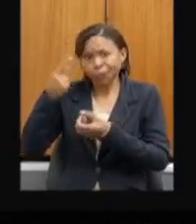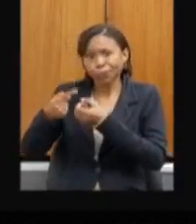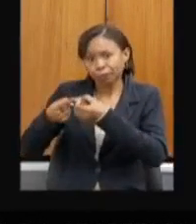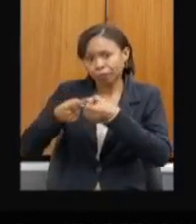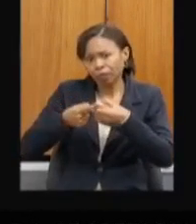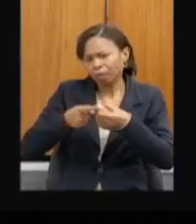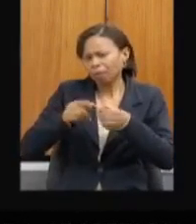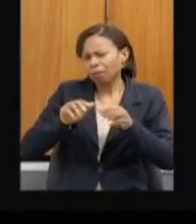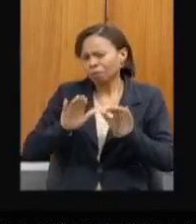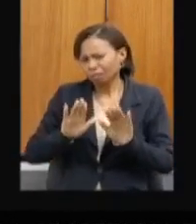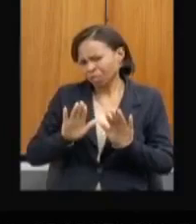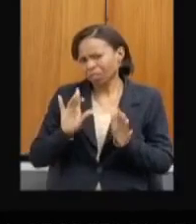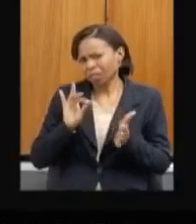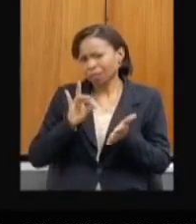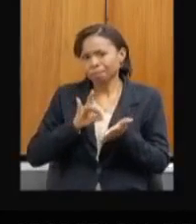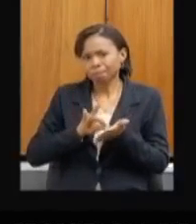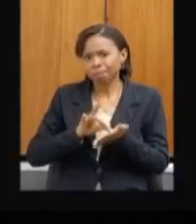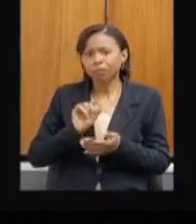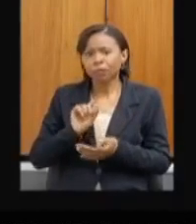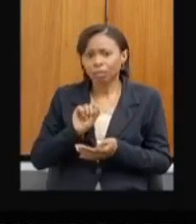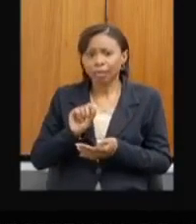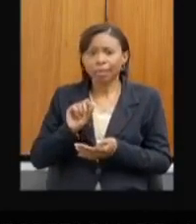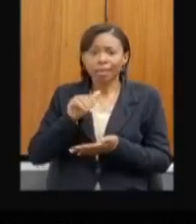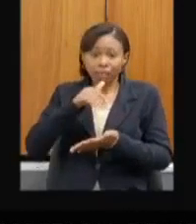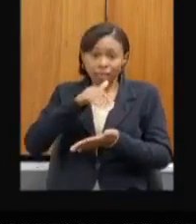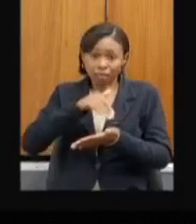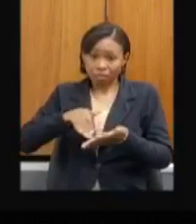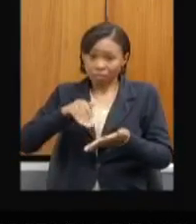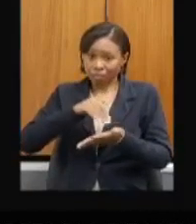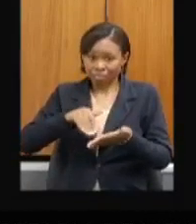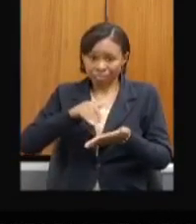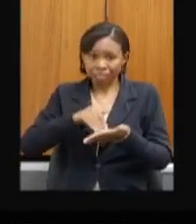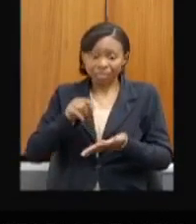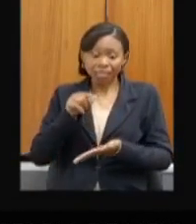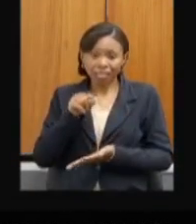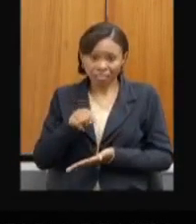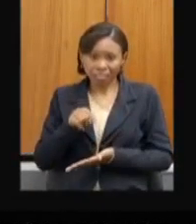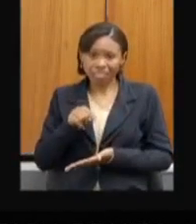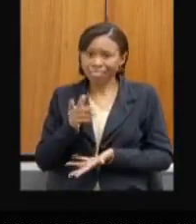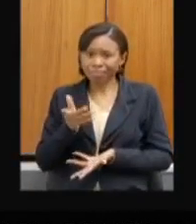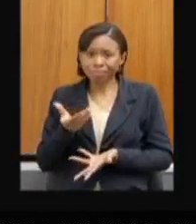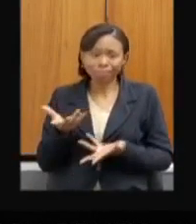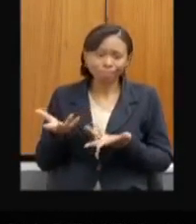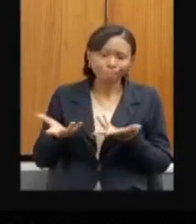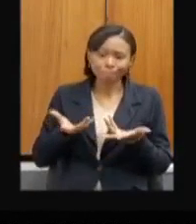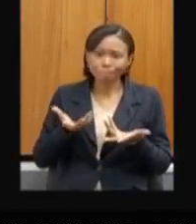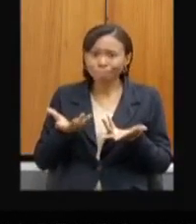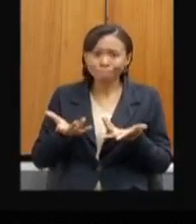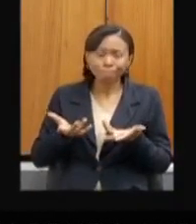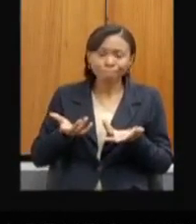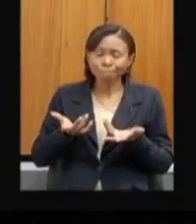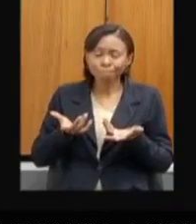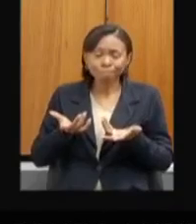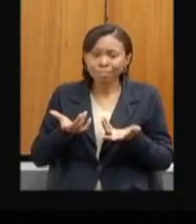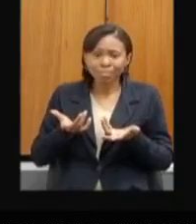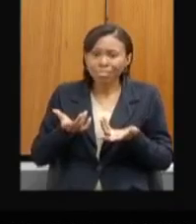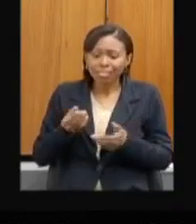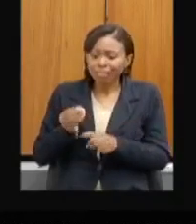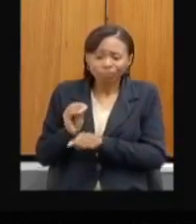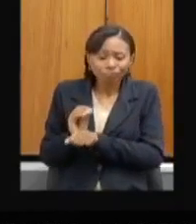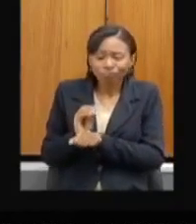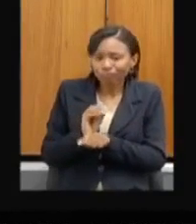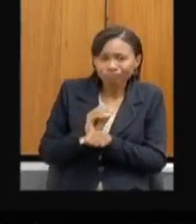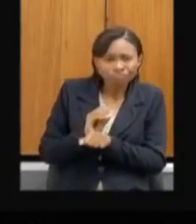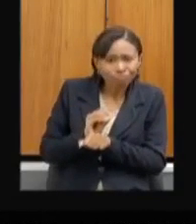verdade mesmo, a secretaria tem sido muito, sabe, muito acanhada nesse processo de recuperação das nossas nascentes.